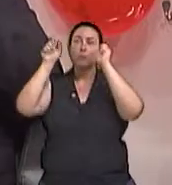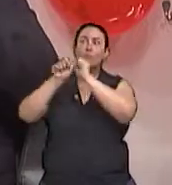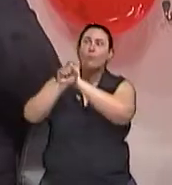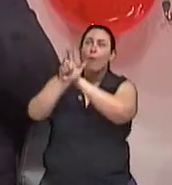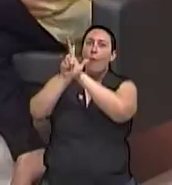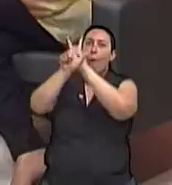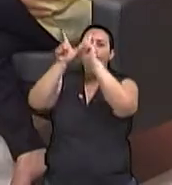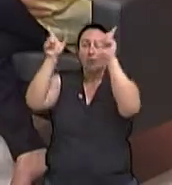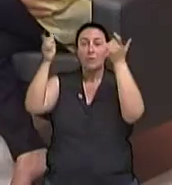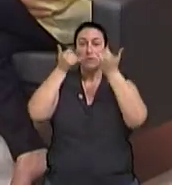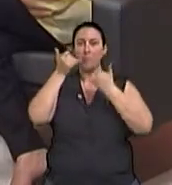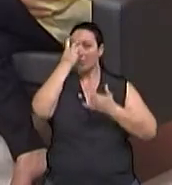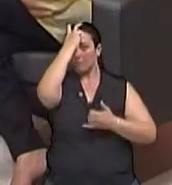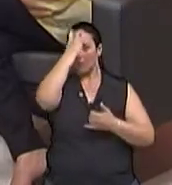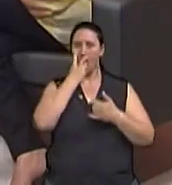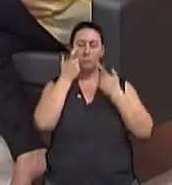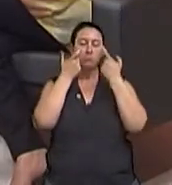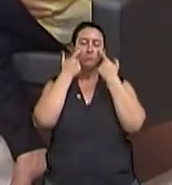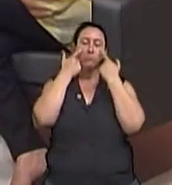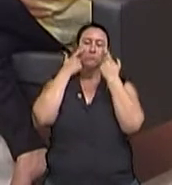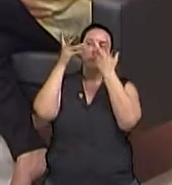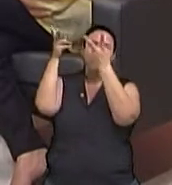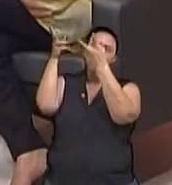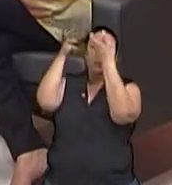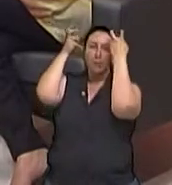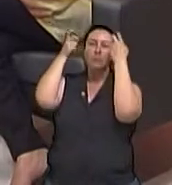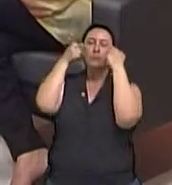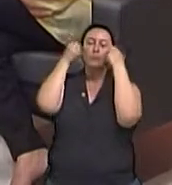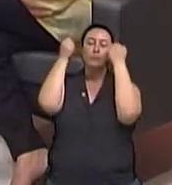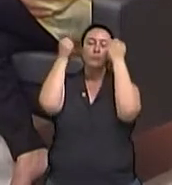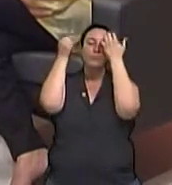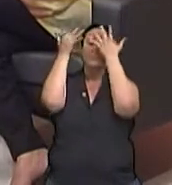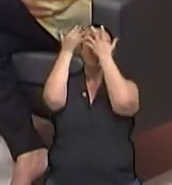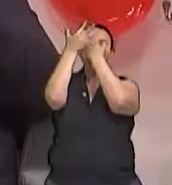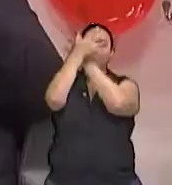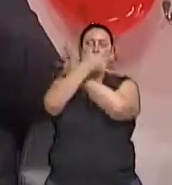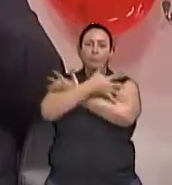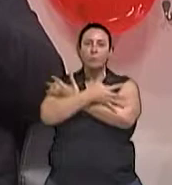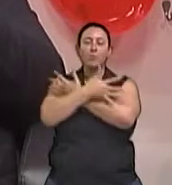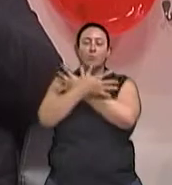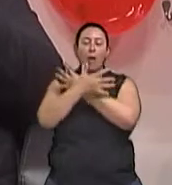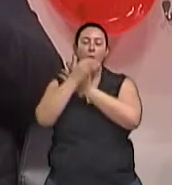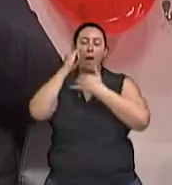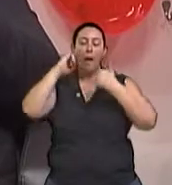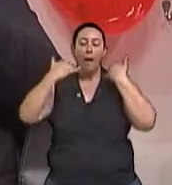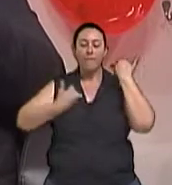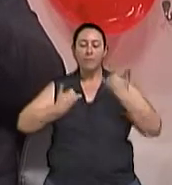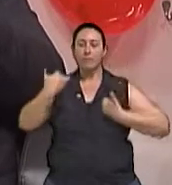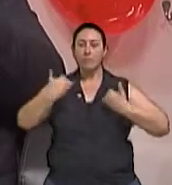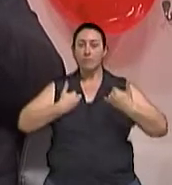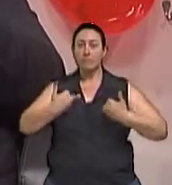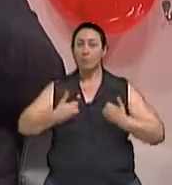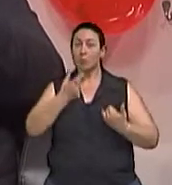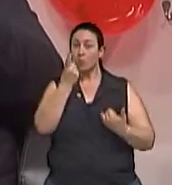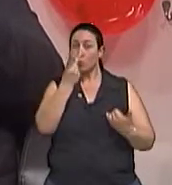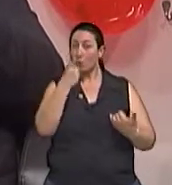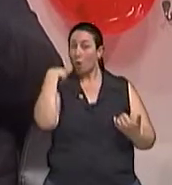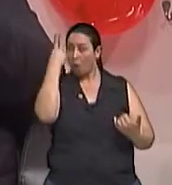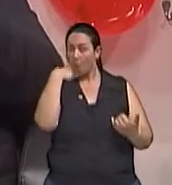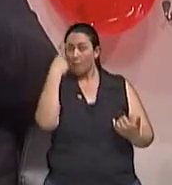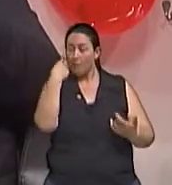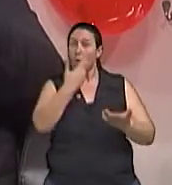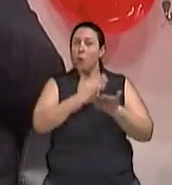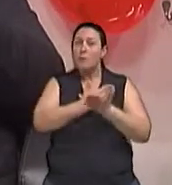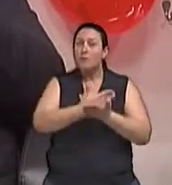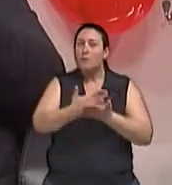o cérebro vai perceber a luz do sol, que é diferente da luz artificial. E vai estar avisando o organismo que dali a 12 horas, aproximadamente, vai